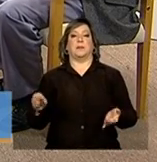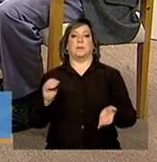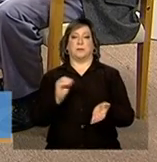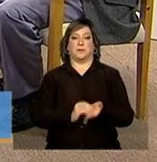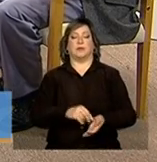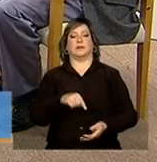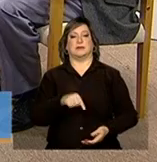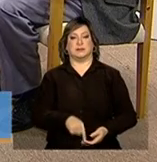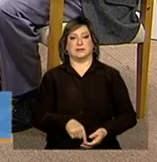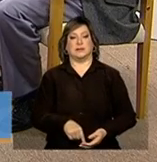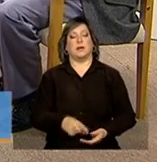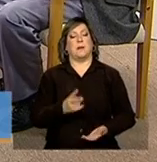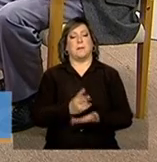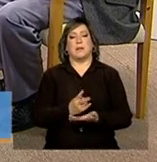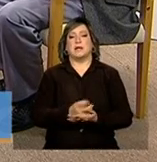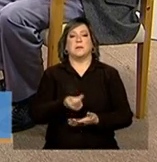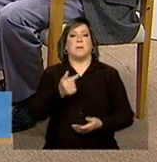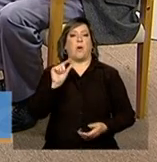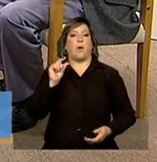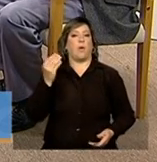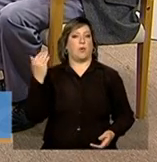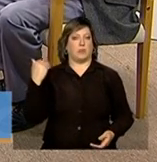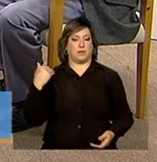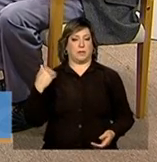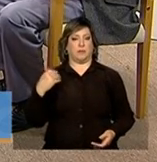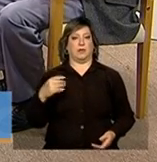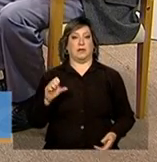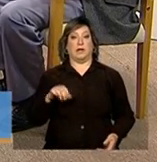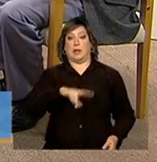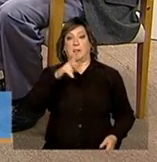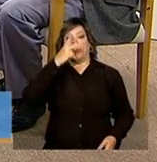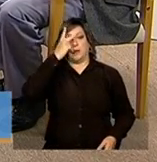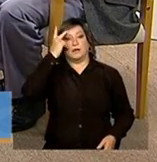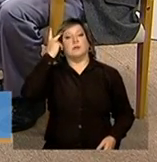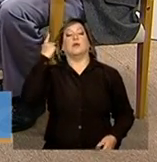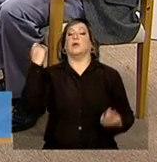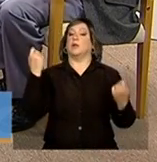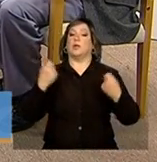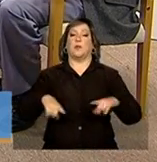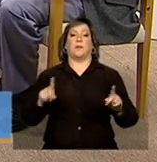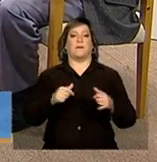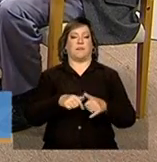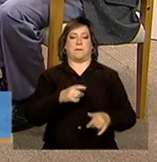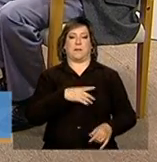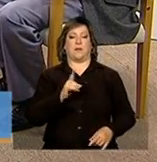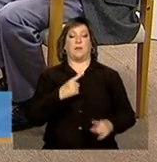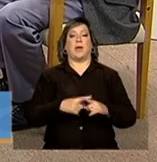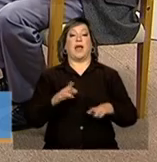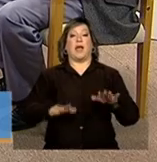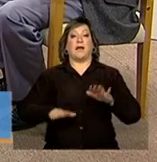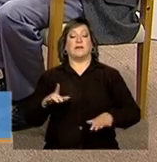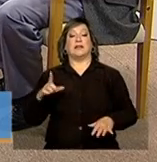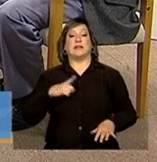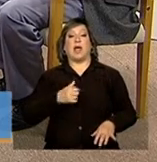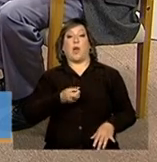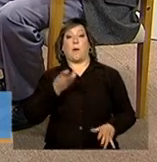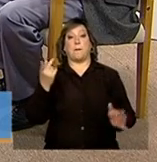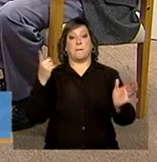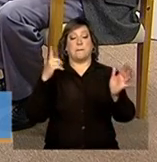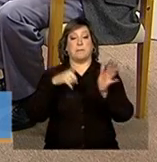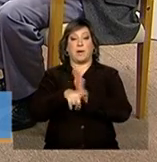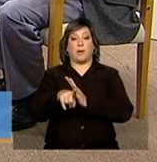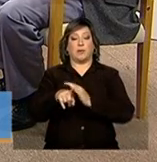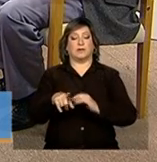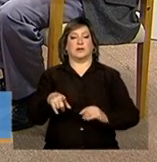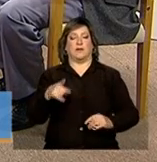seja recente. E as pessoas não devem ficar com medo, porque às vezes tem alguma pergunta que, quando você analisa a